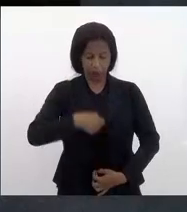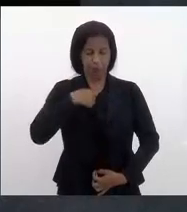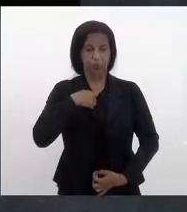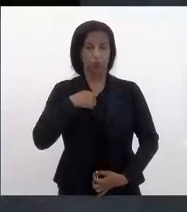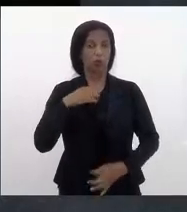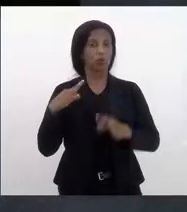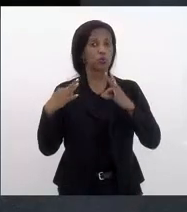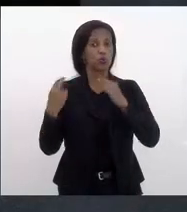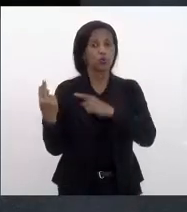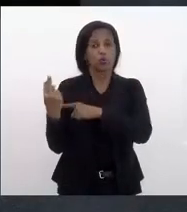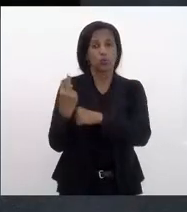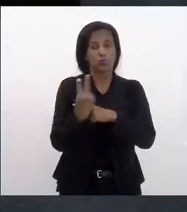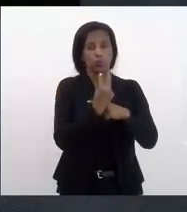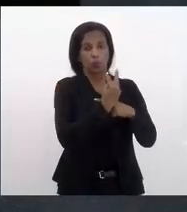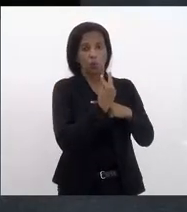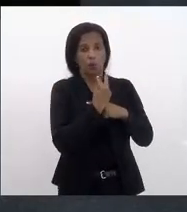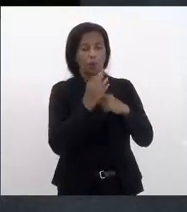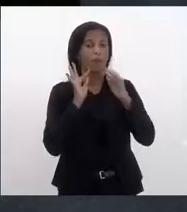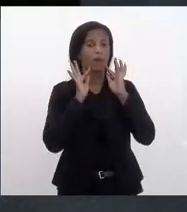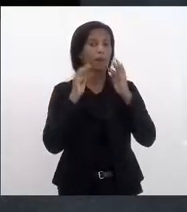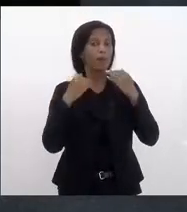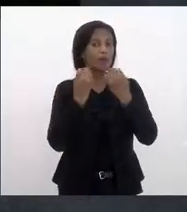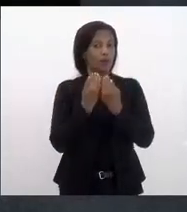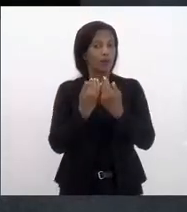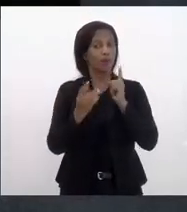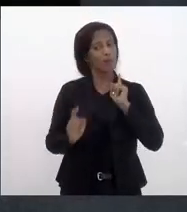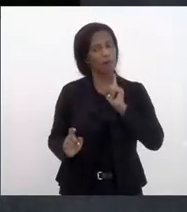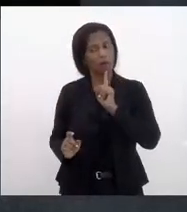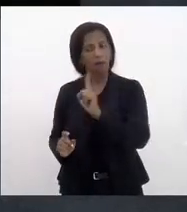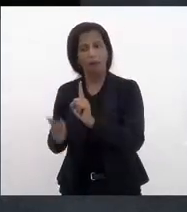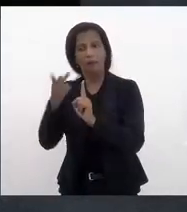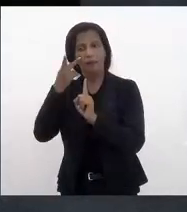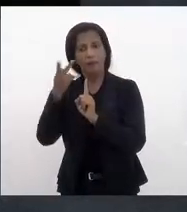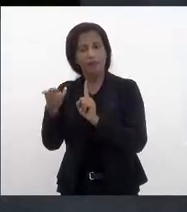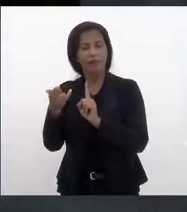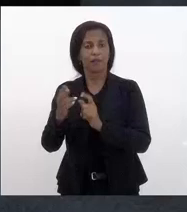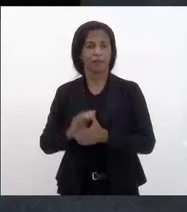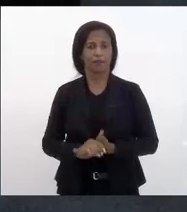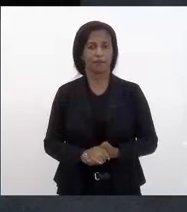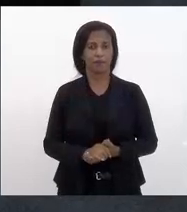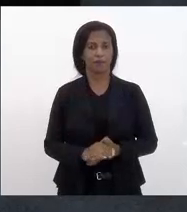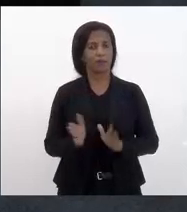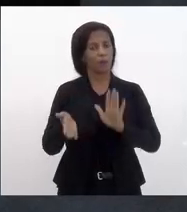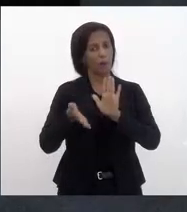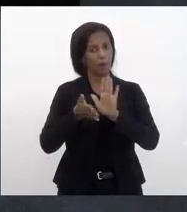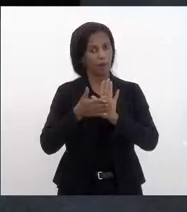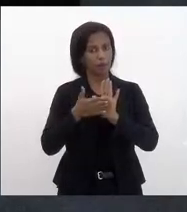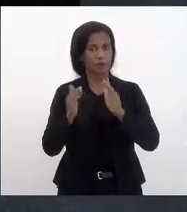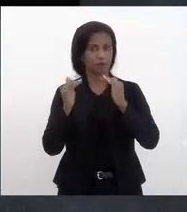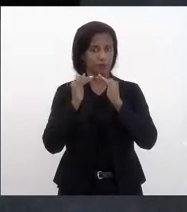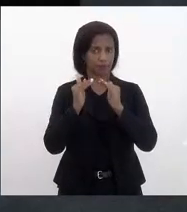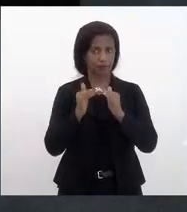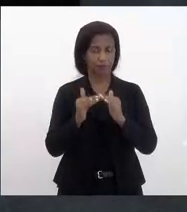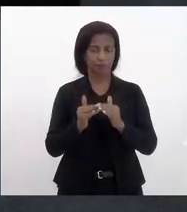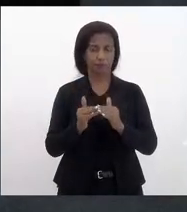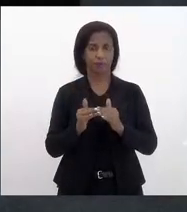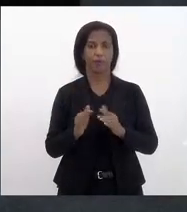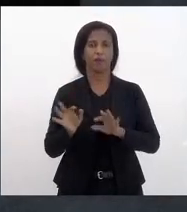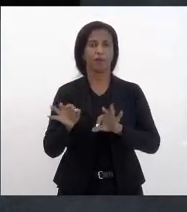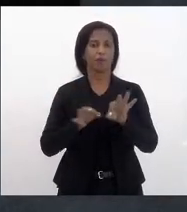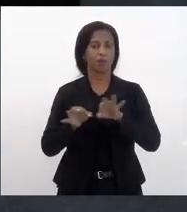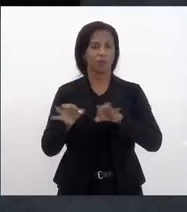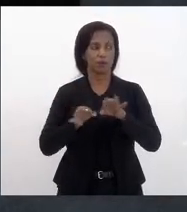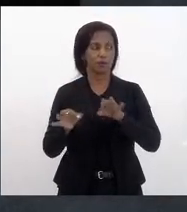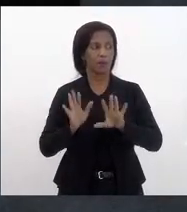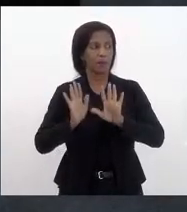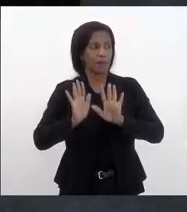condições para que a família entre. Então, nós estamos dando o parecer favorável, o parecer favorável é projeto,